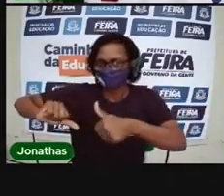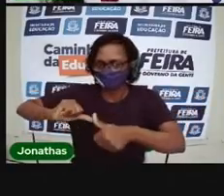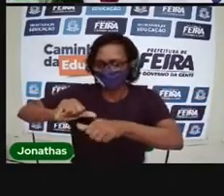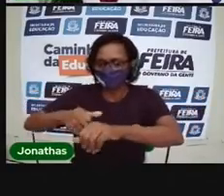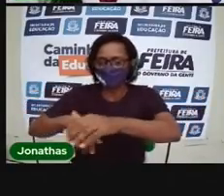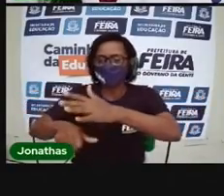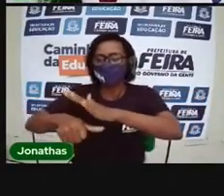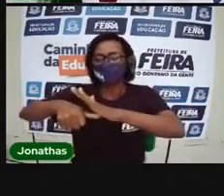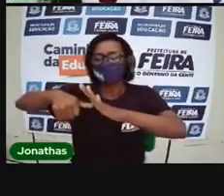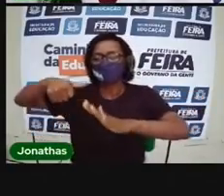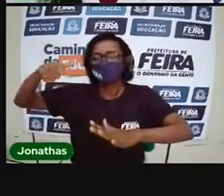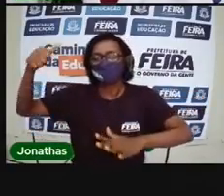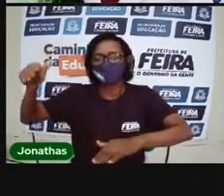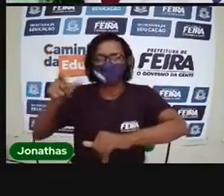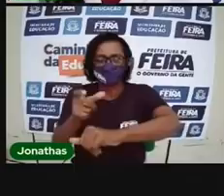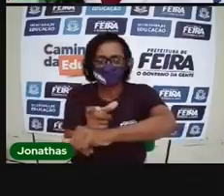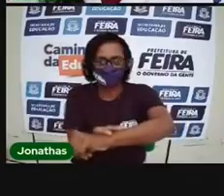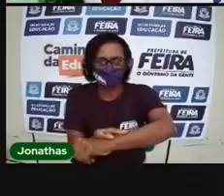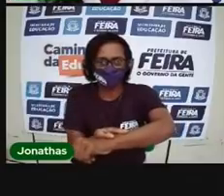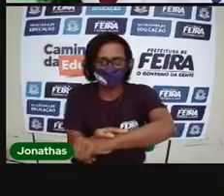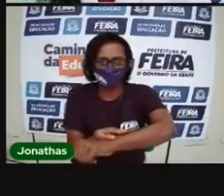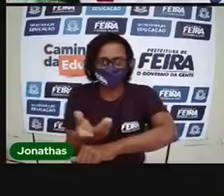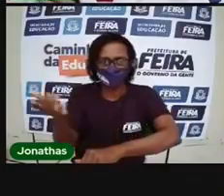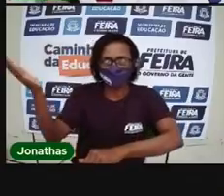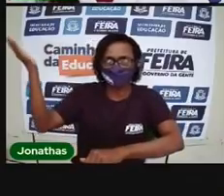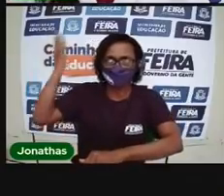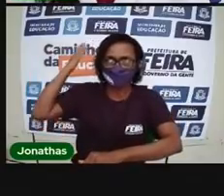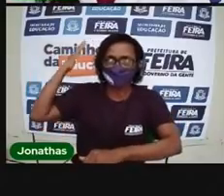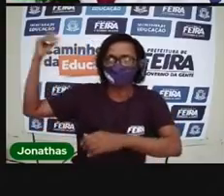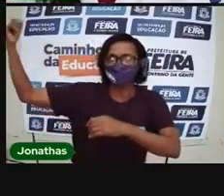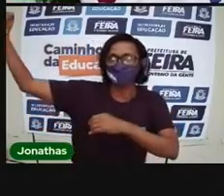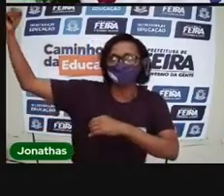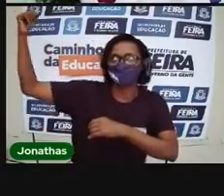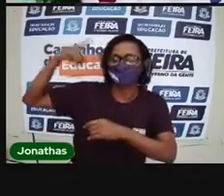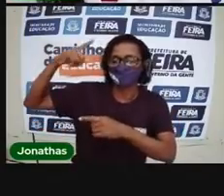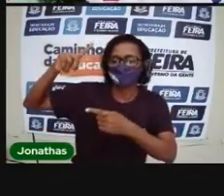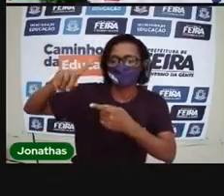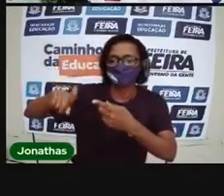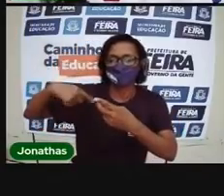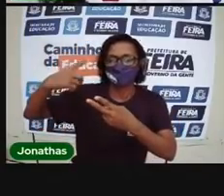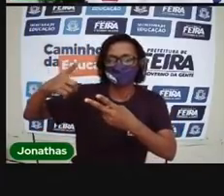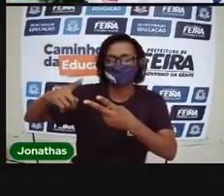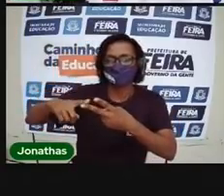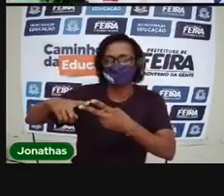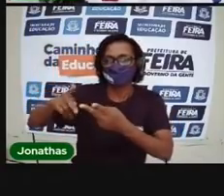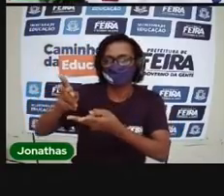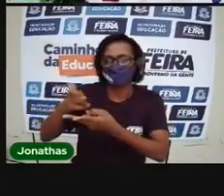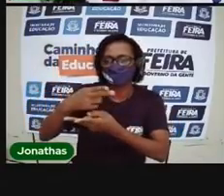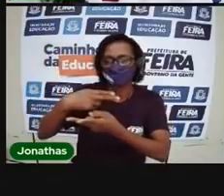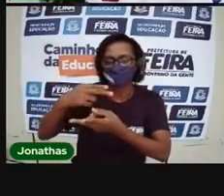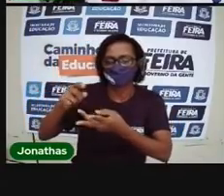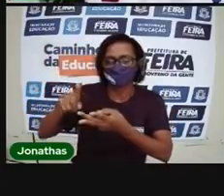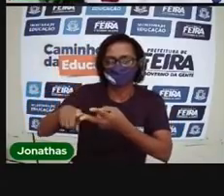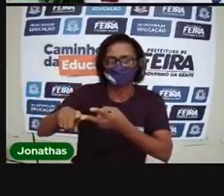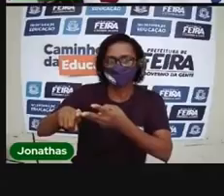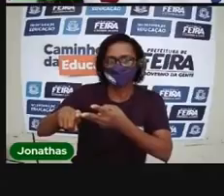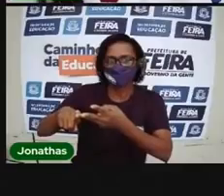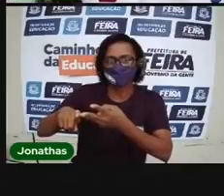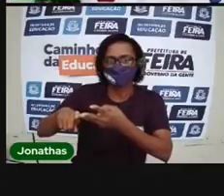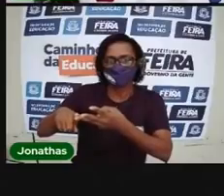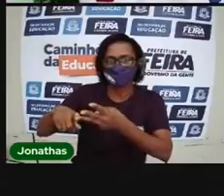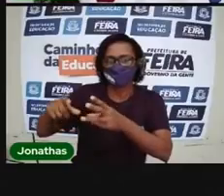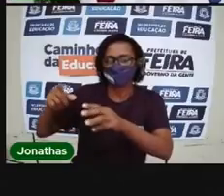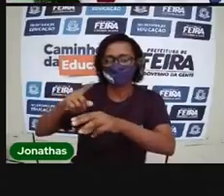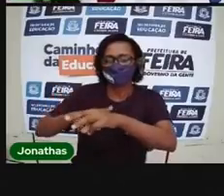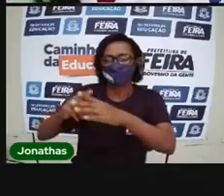relógio que você está vendo é o relógio do sol. O segundo é a ampulheita. E o terceiro é esse que a gente usa em casa.